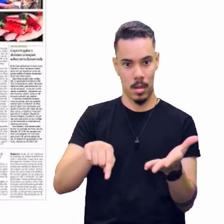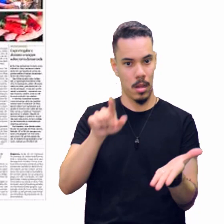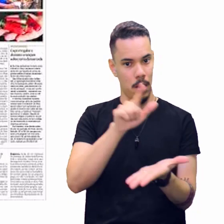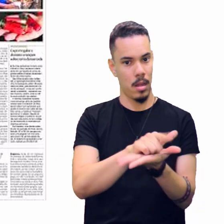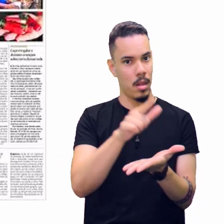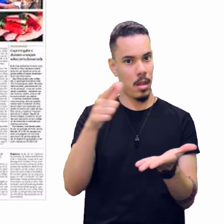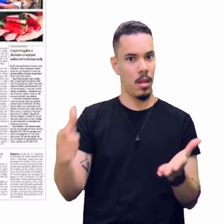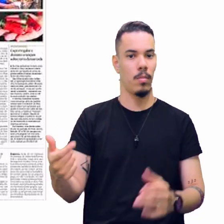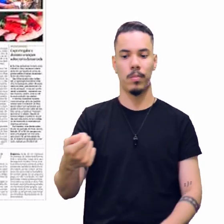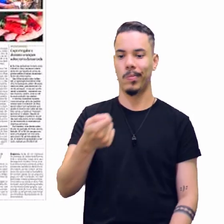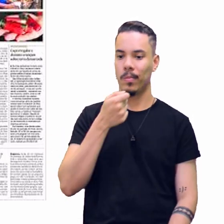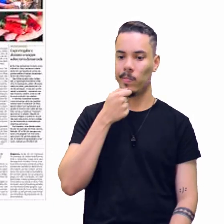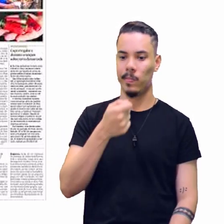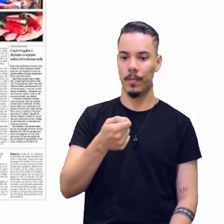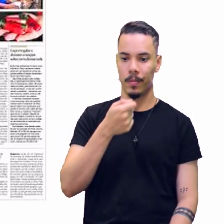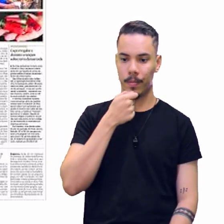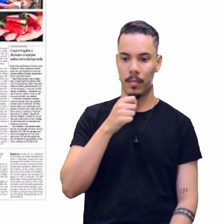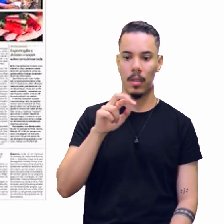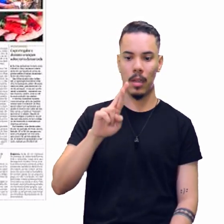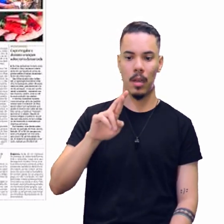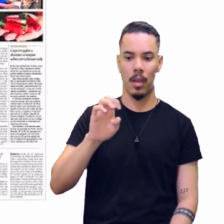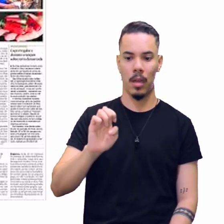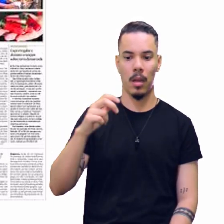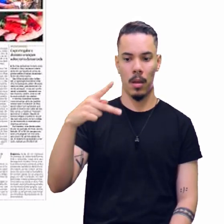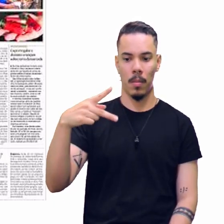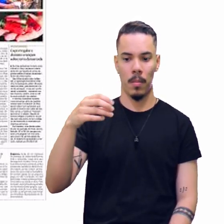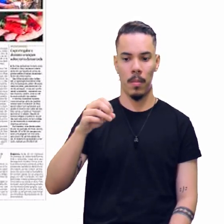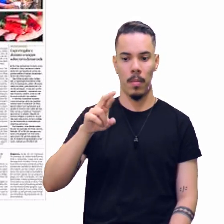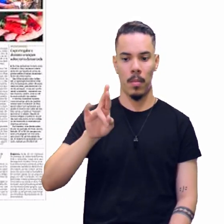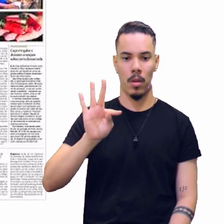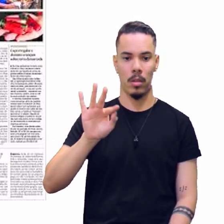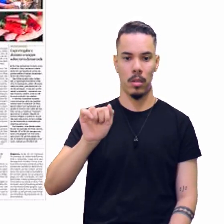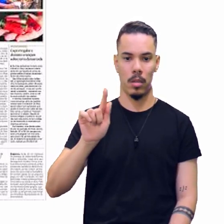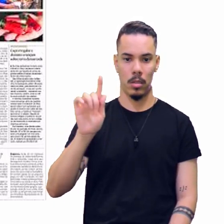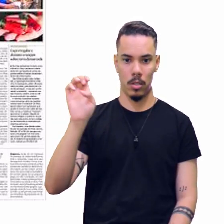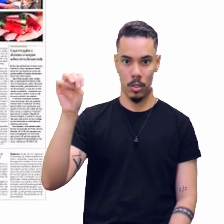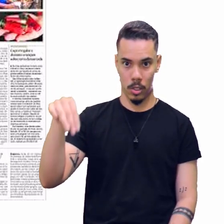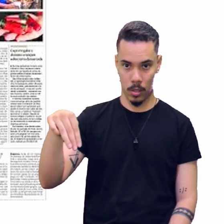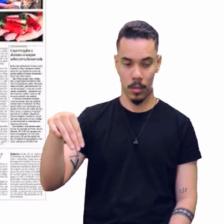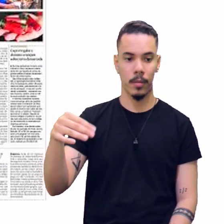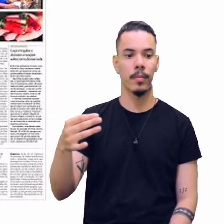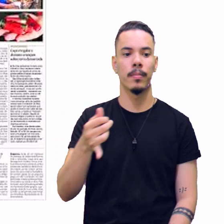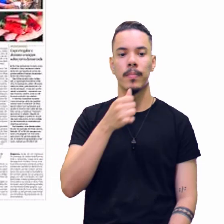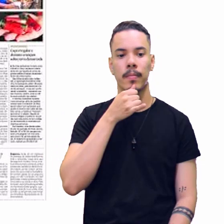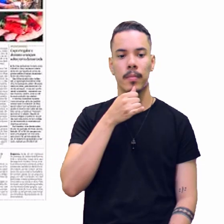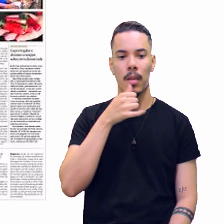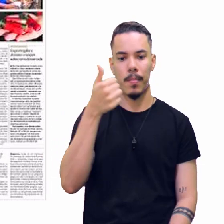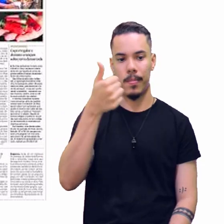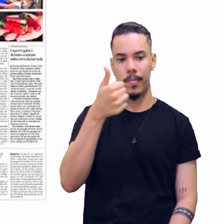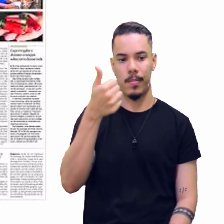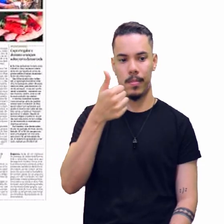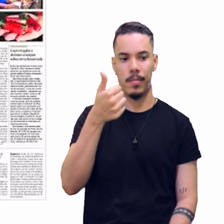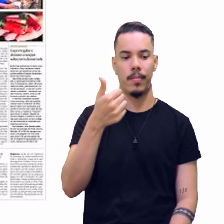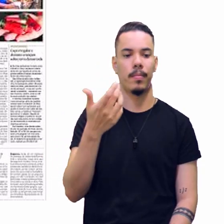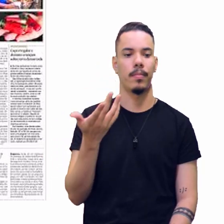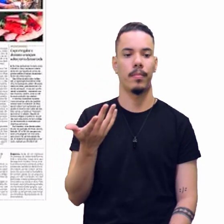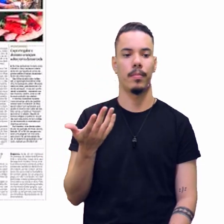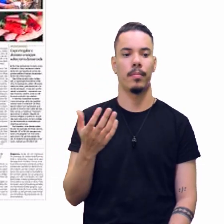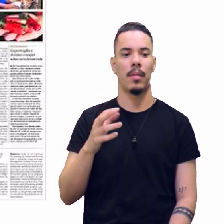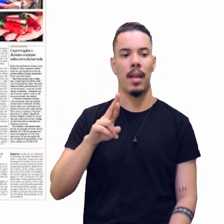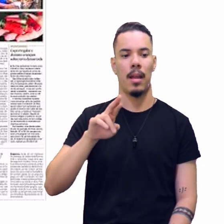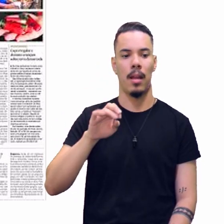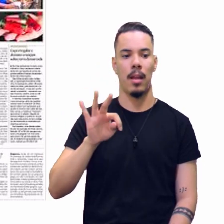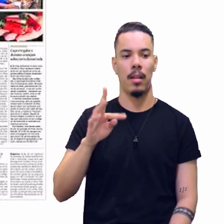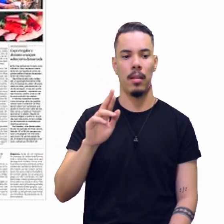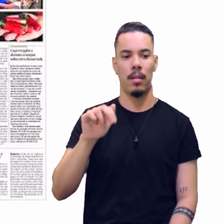aspectos, tá bom? Então, nós temos aqui, na primeira, que é a retranca ou chapéu que